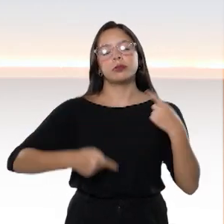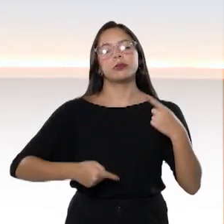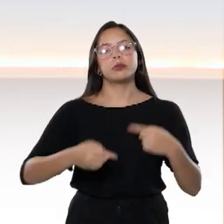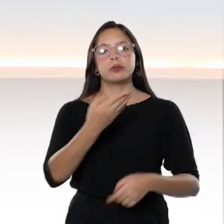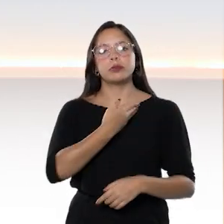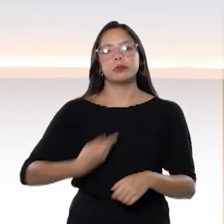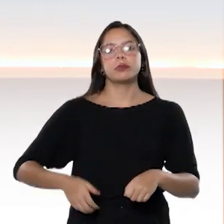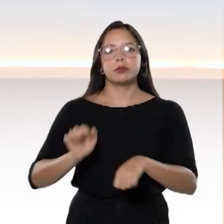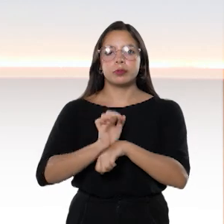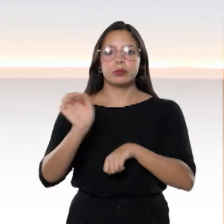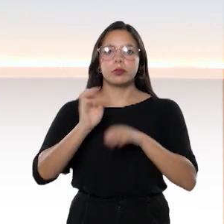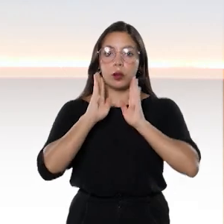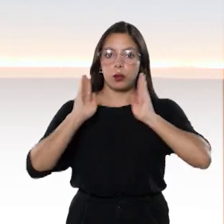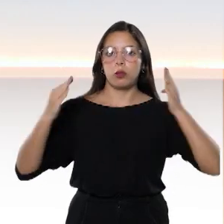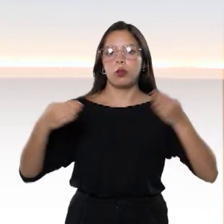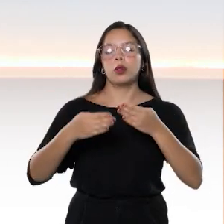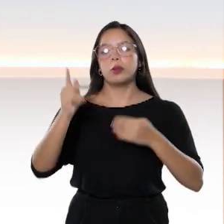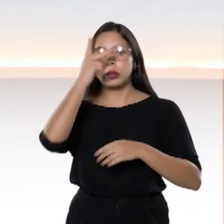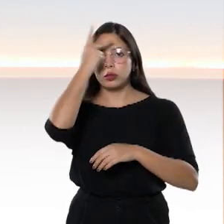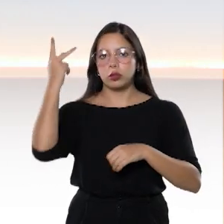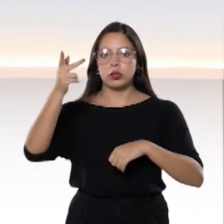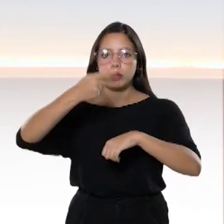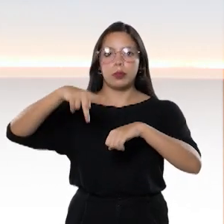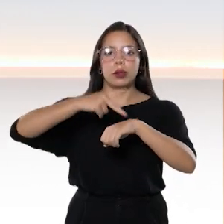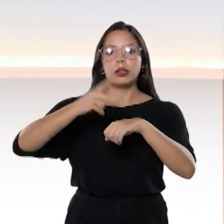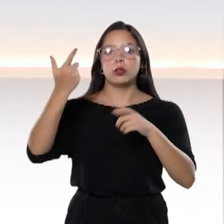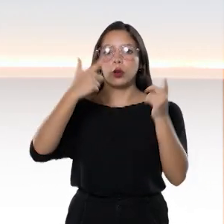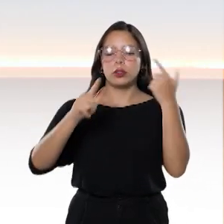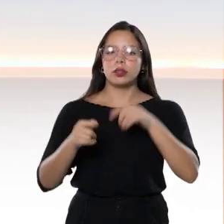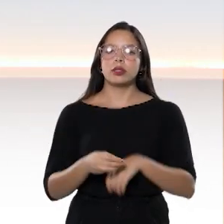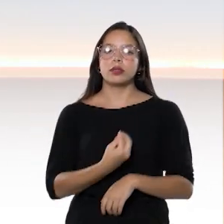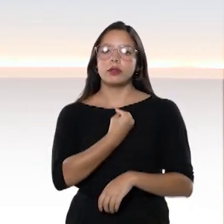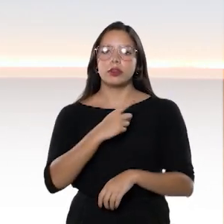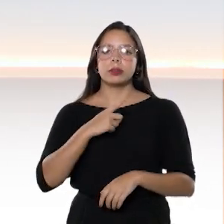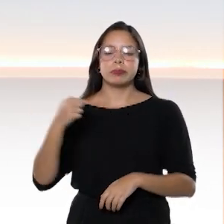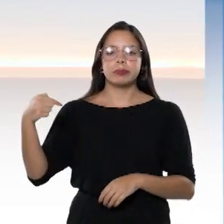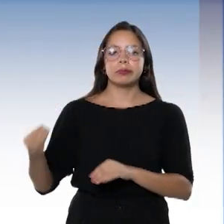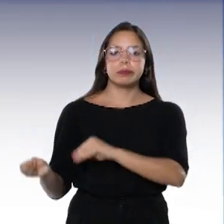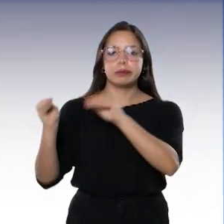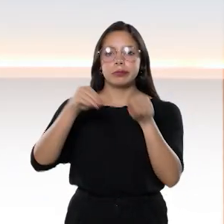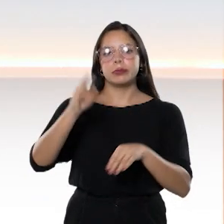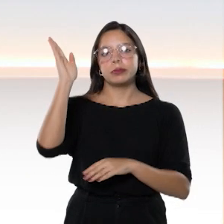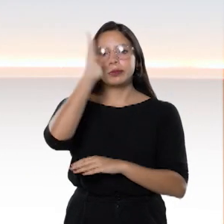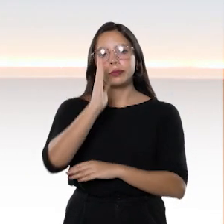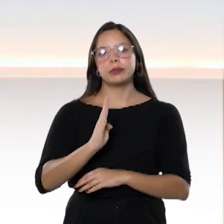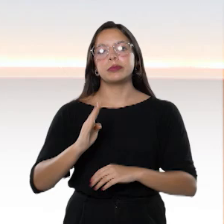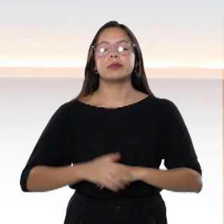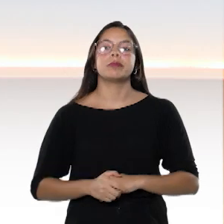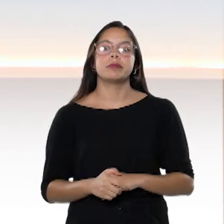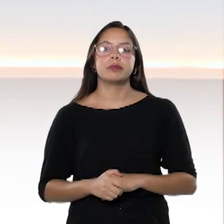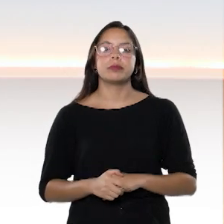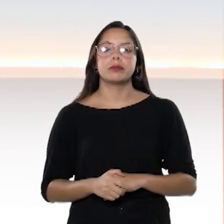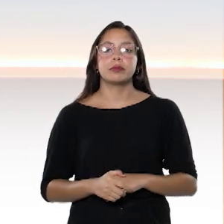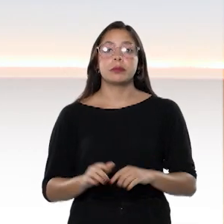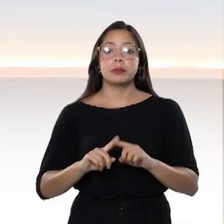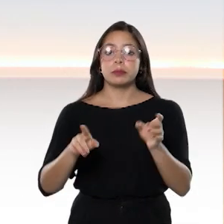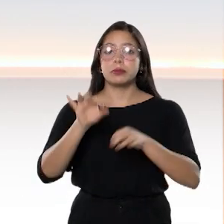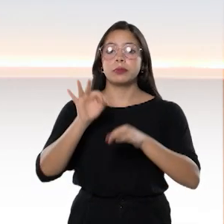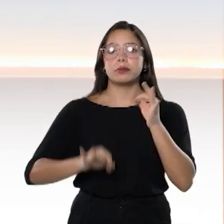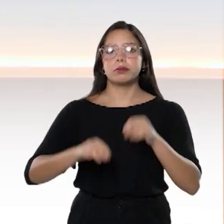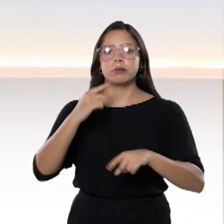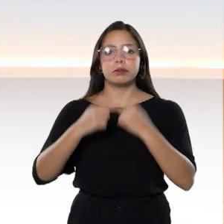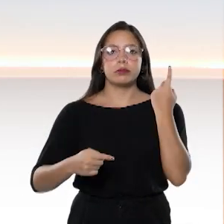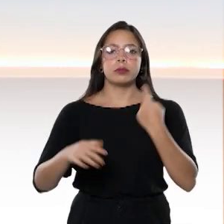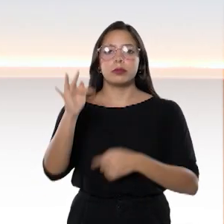voltadas à população migrante. Agora a proposta deve ser regulamentada. A Justiça proibiu a Universidade